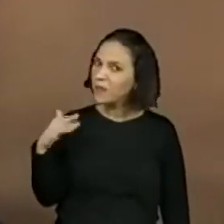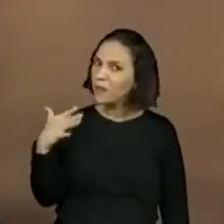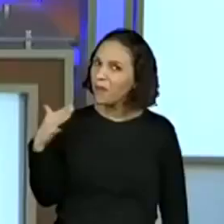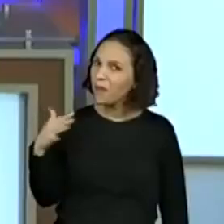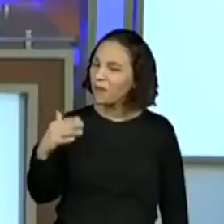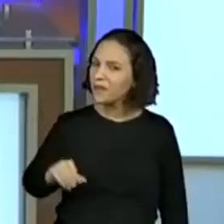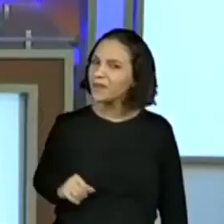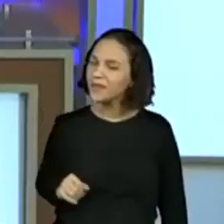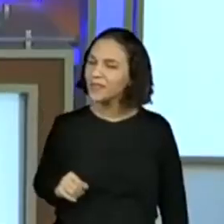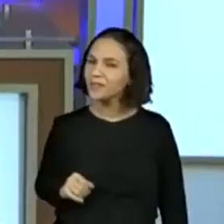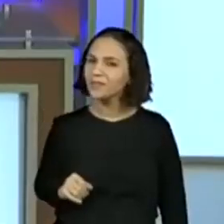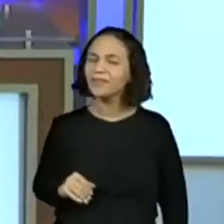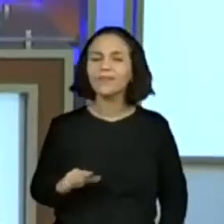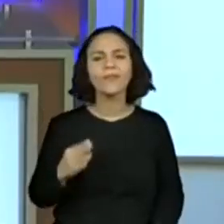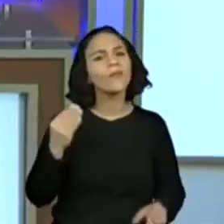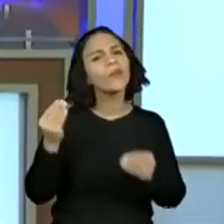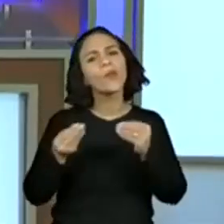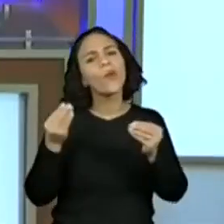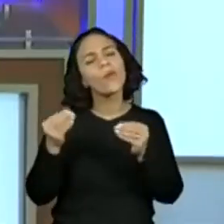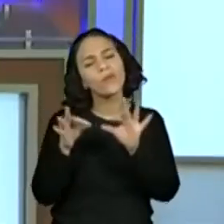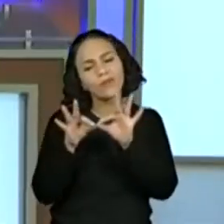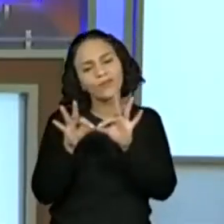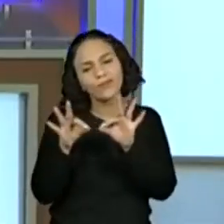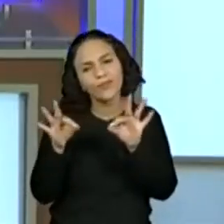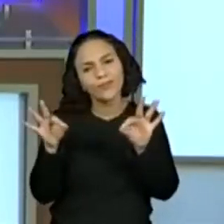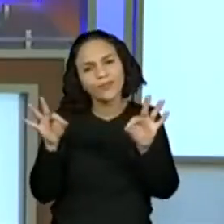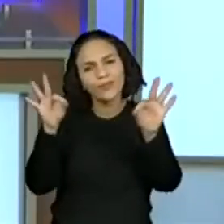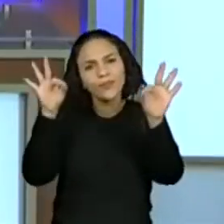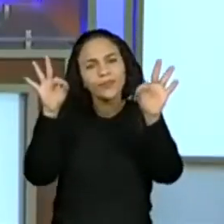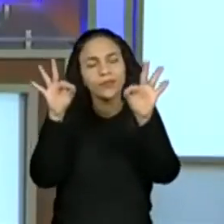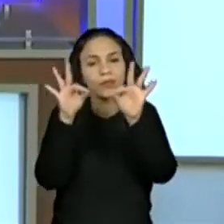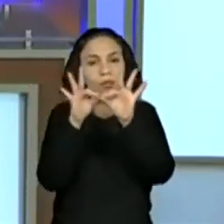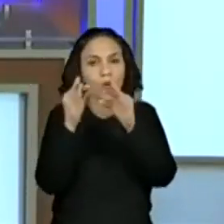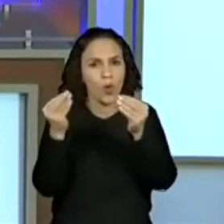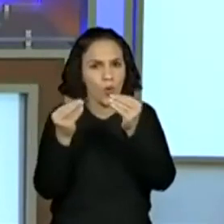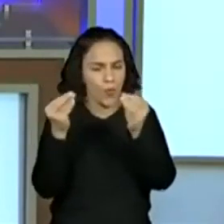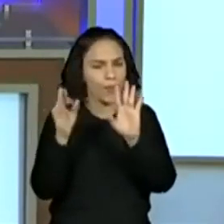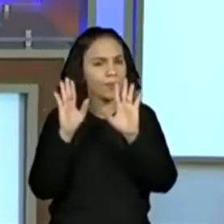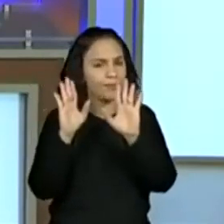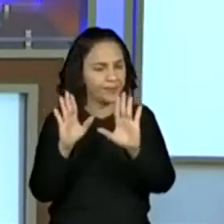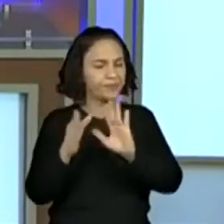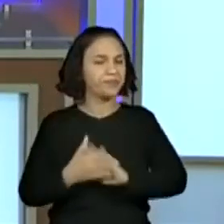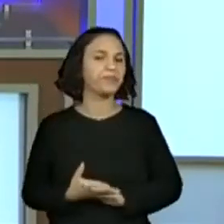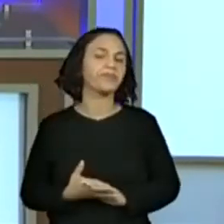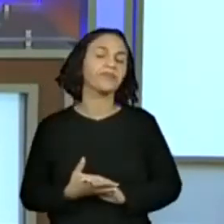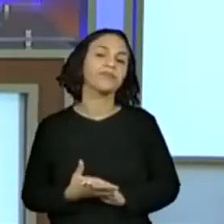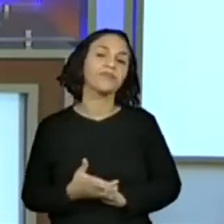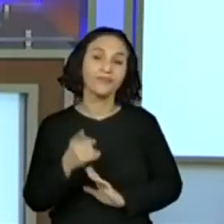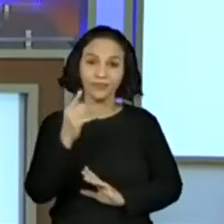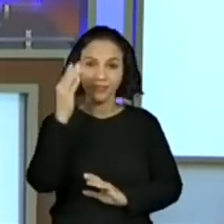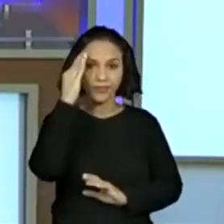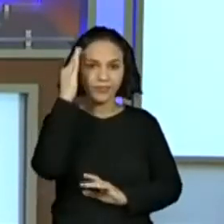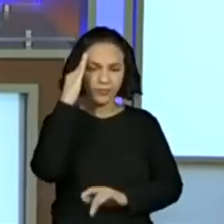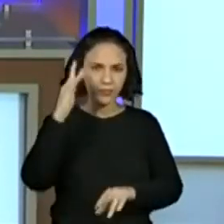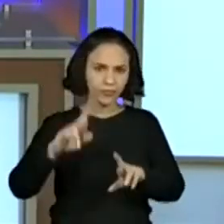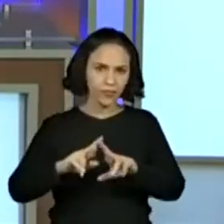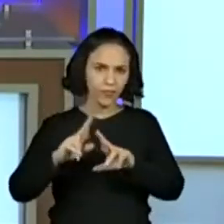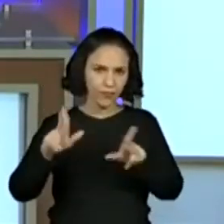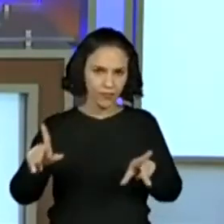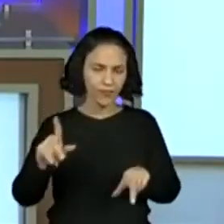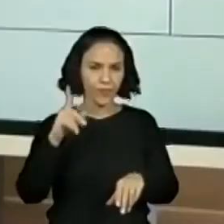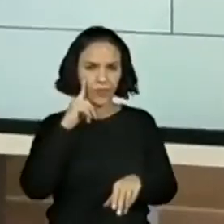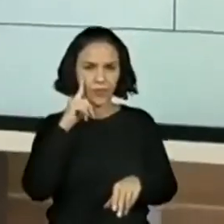Como é que a gente realiza a medição do perímetro? Tem uma diferença também quando a gente vai medir